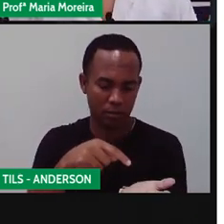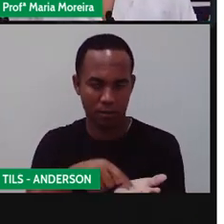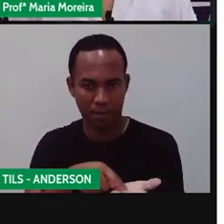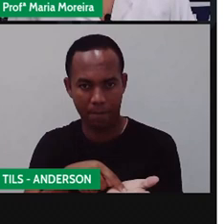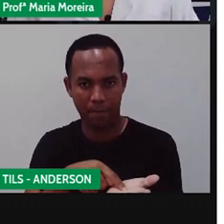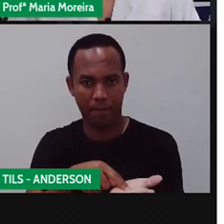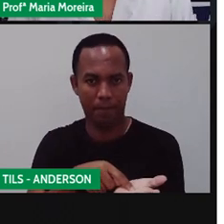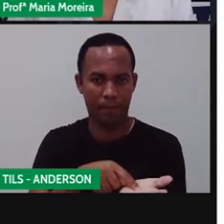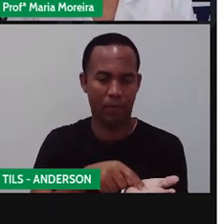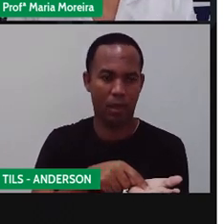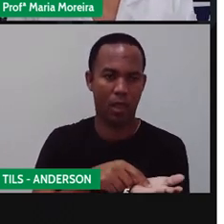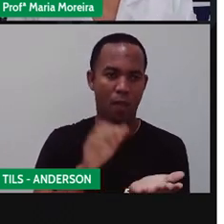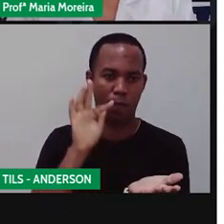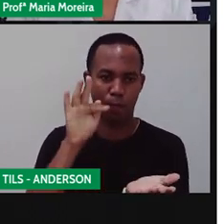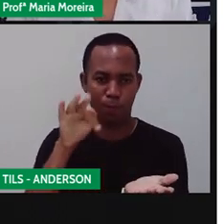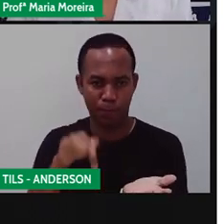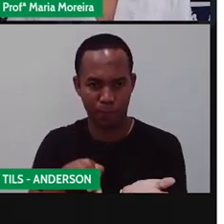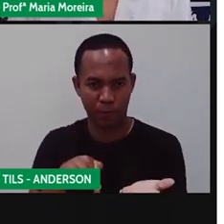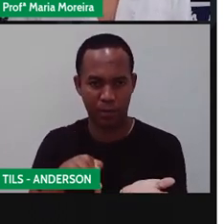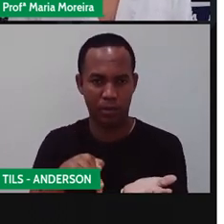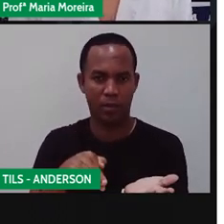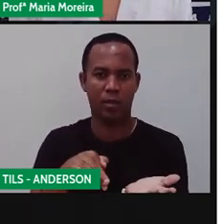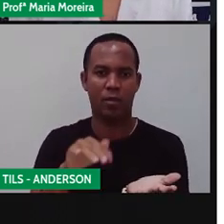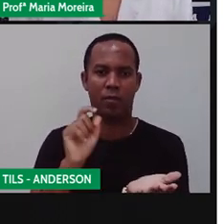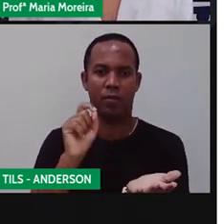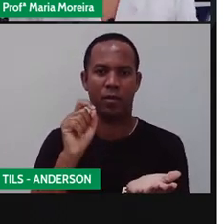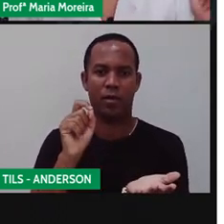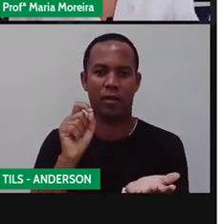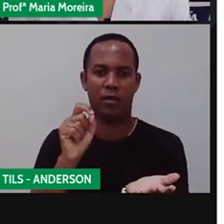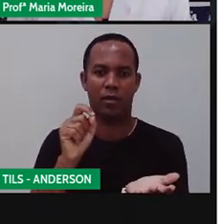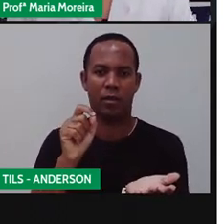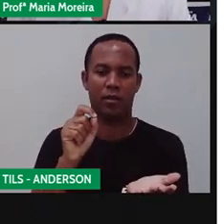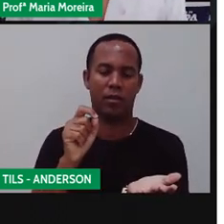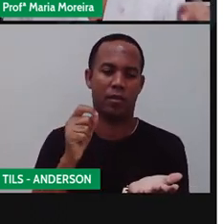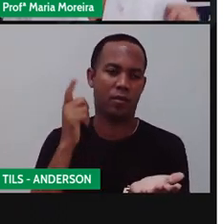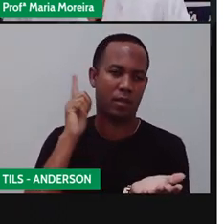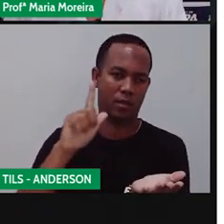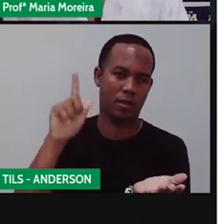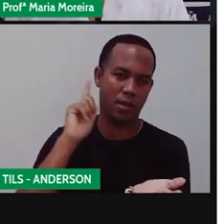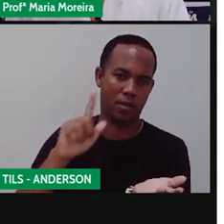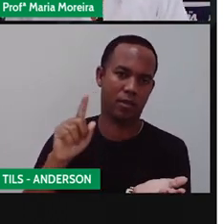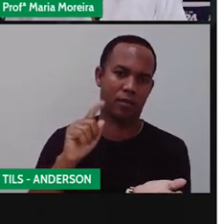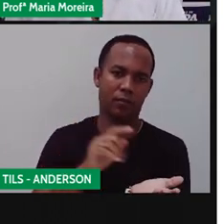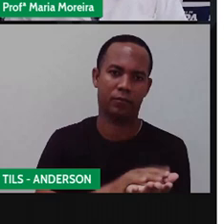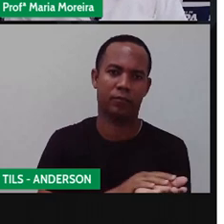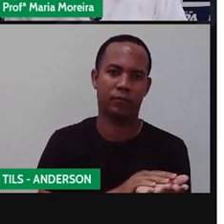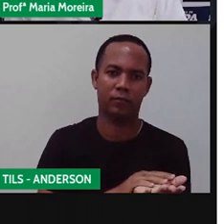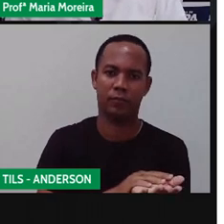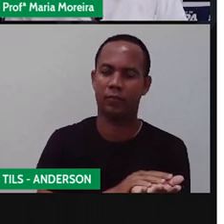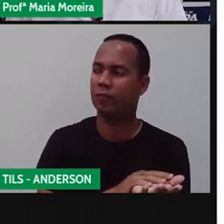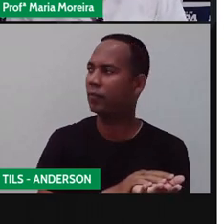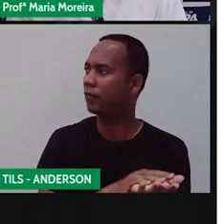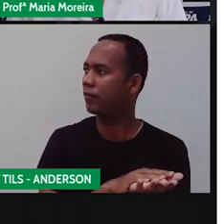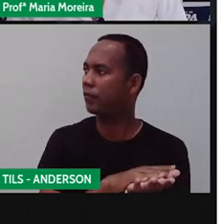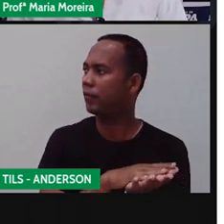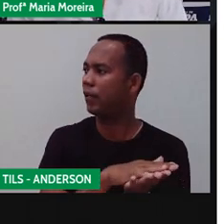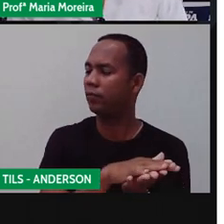os outros. O último, né? A ser capturado vai ser quem? O vencedor. Carrafão é assim?